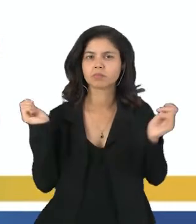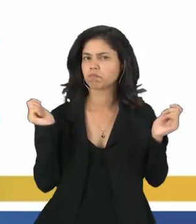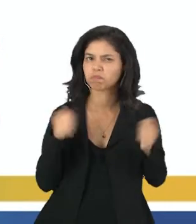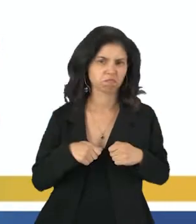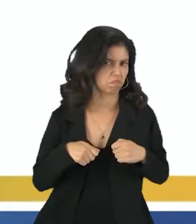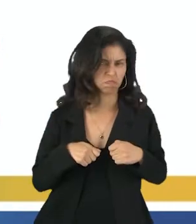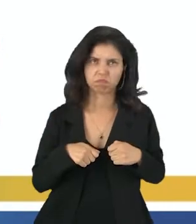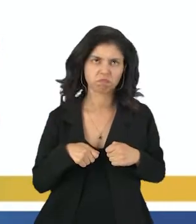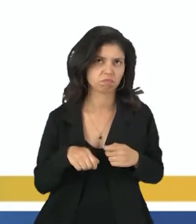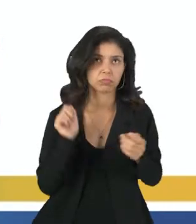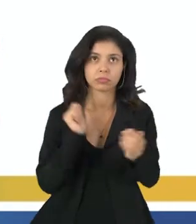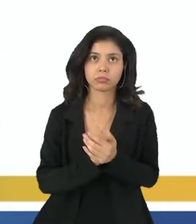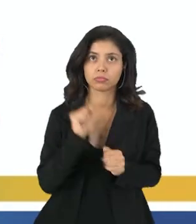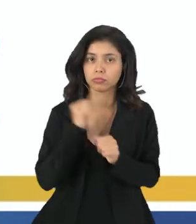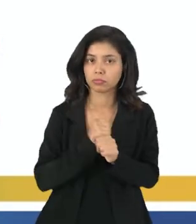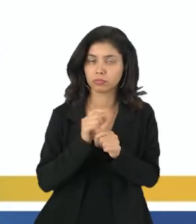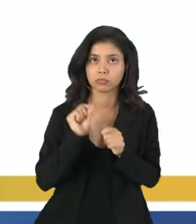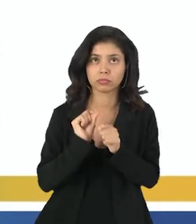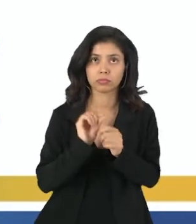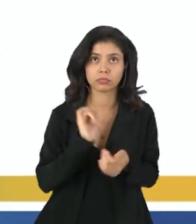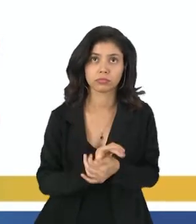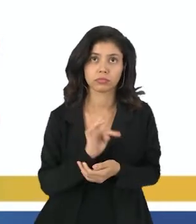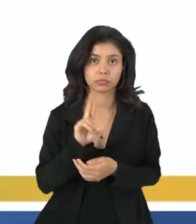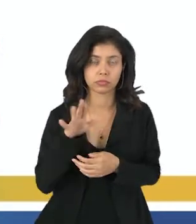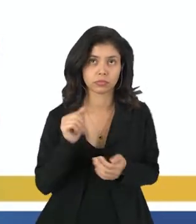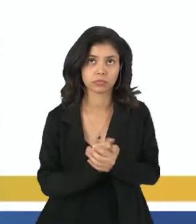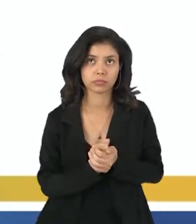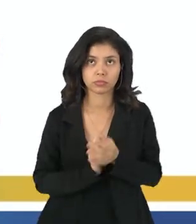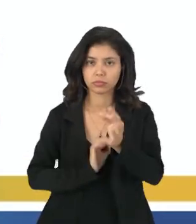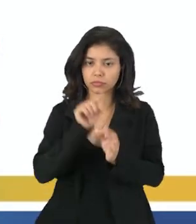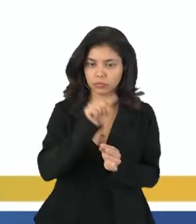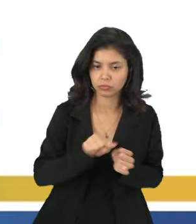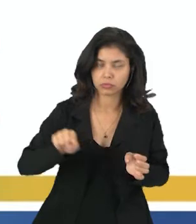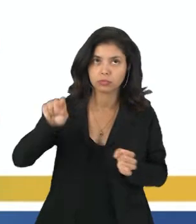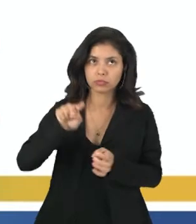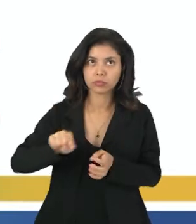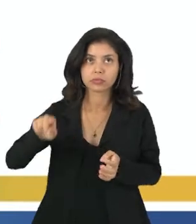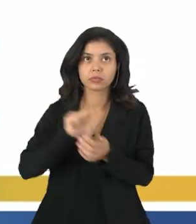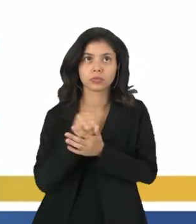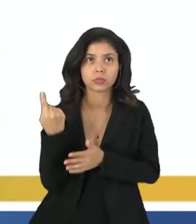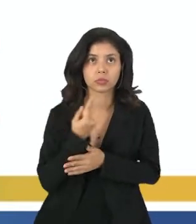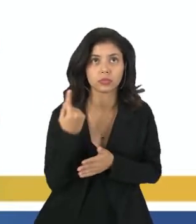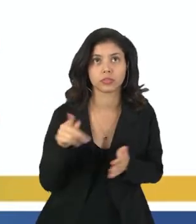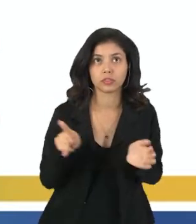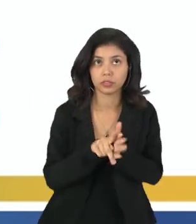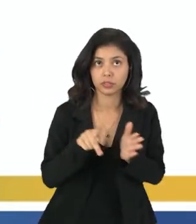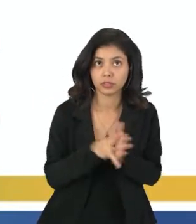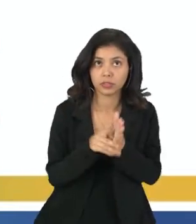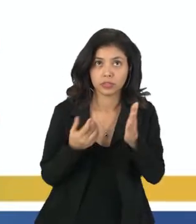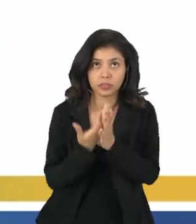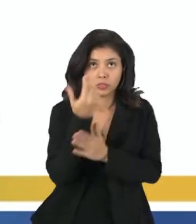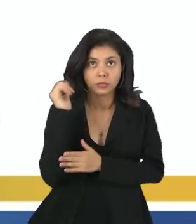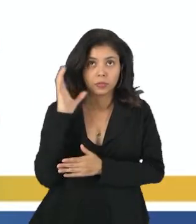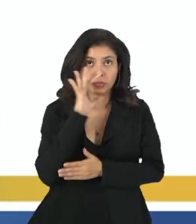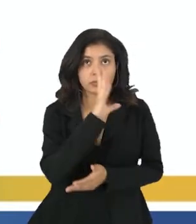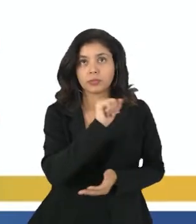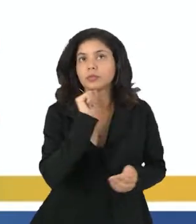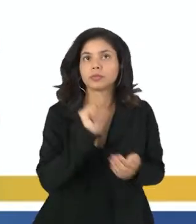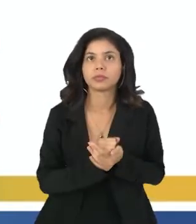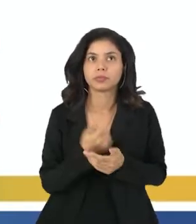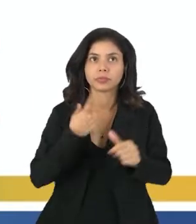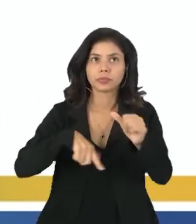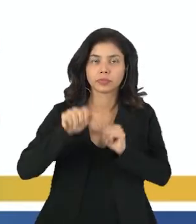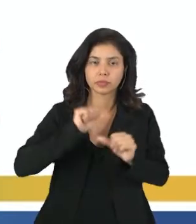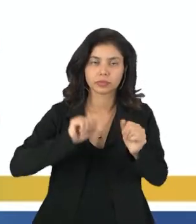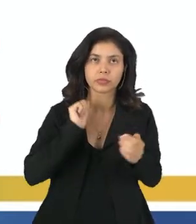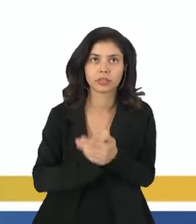impossível construir uma máquina térmica que é operando em ciclos, cujo único efeito seja retirar calor de uma fonte e